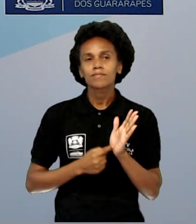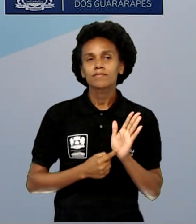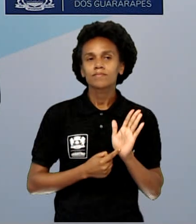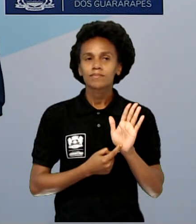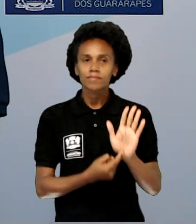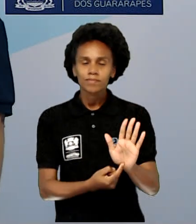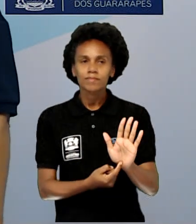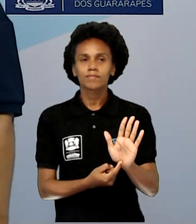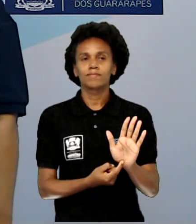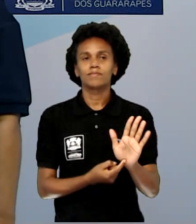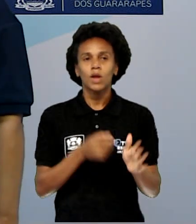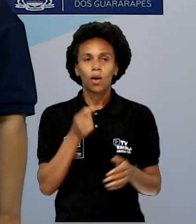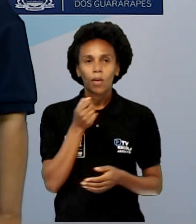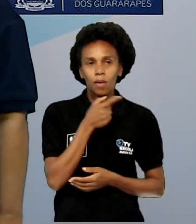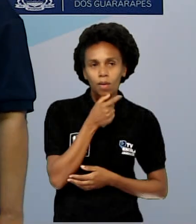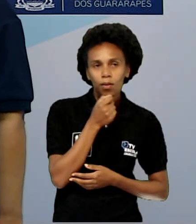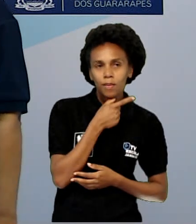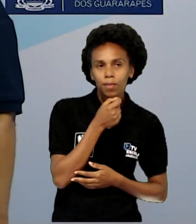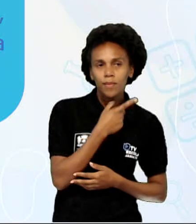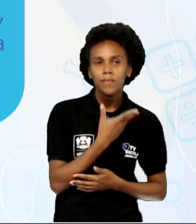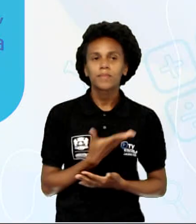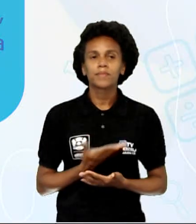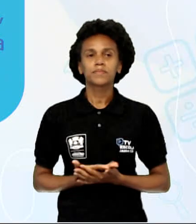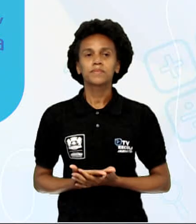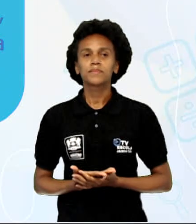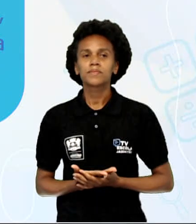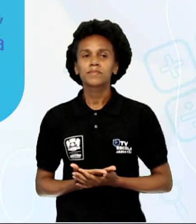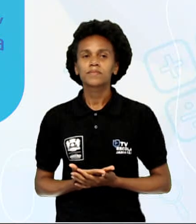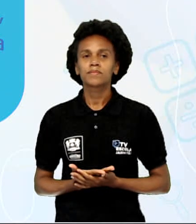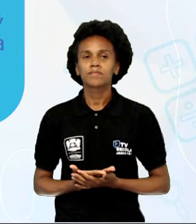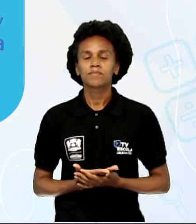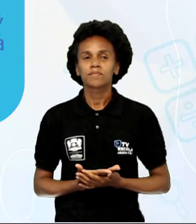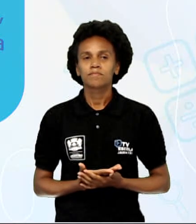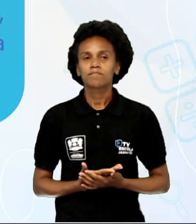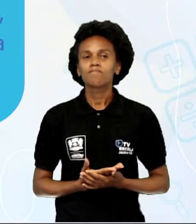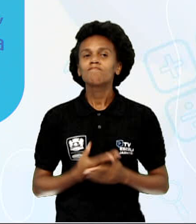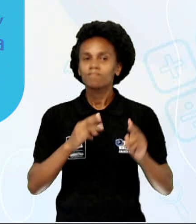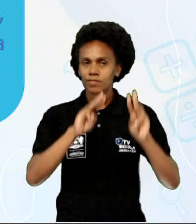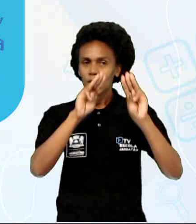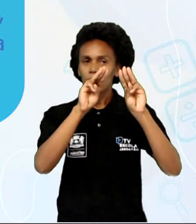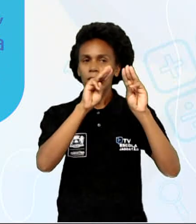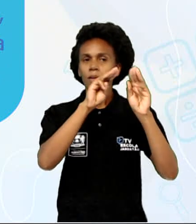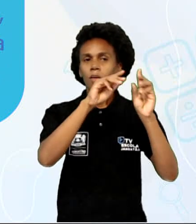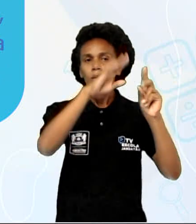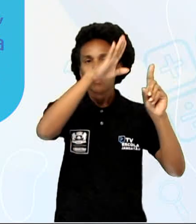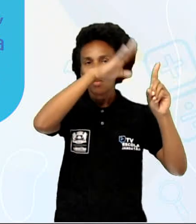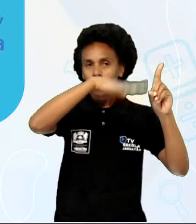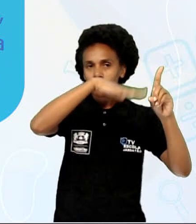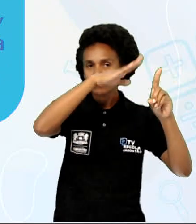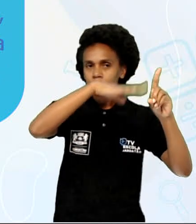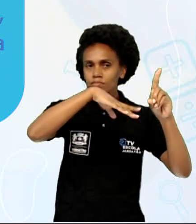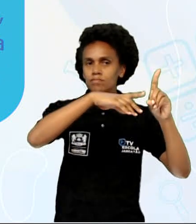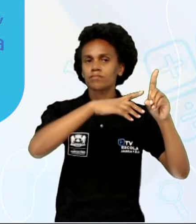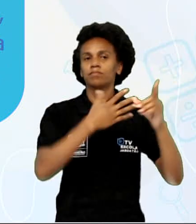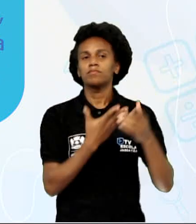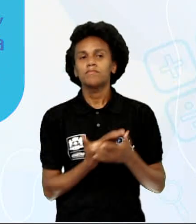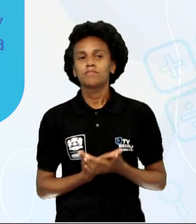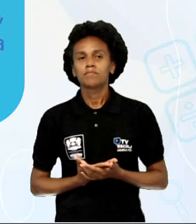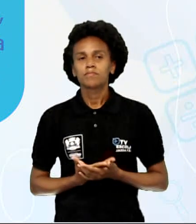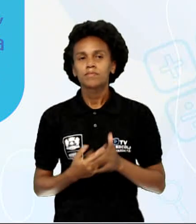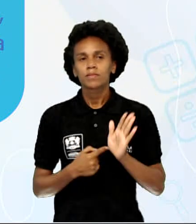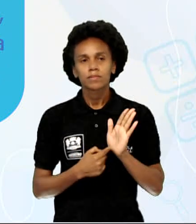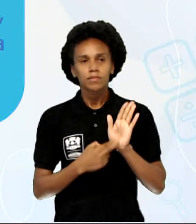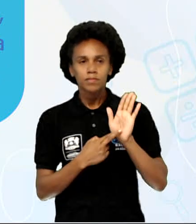reticularizavam a mitologia e os membros proeminentes da sociedade anatenense. Havia mais a questão cômica, que seria a